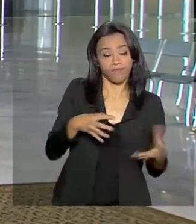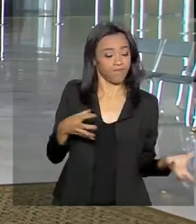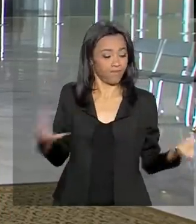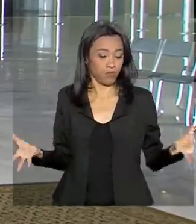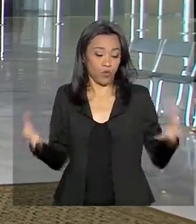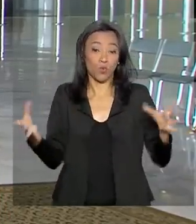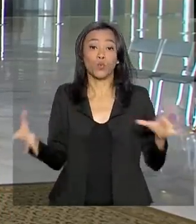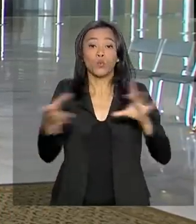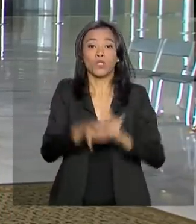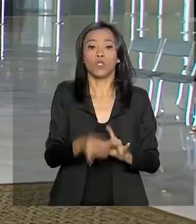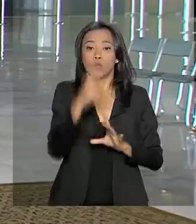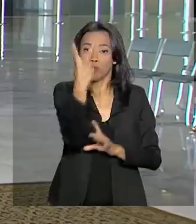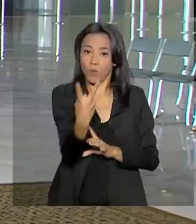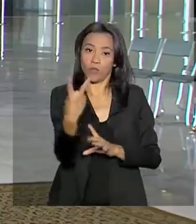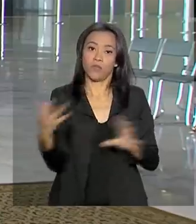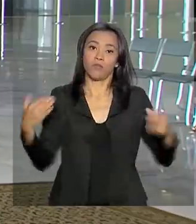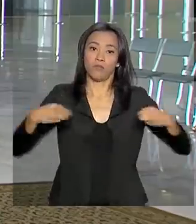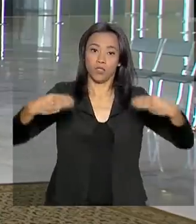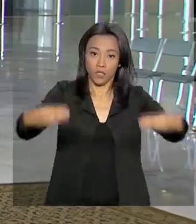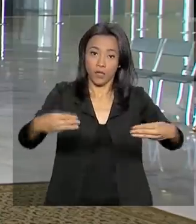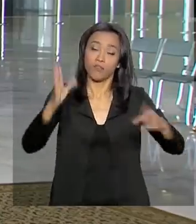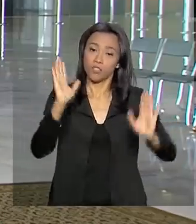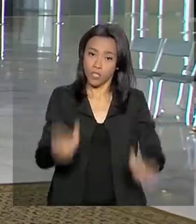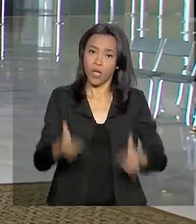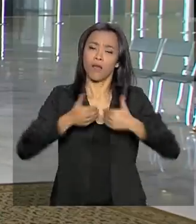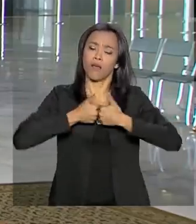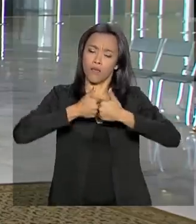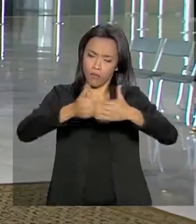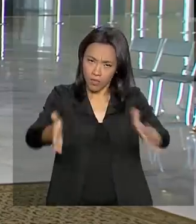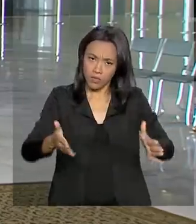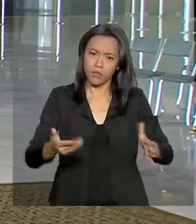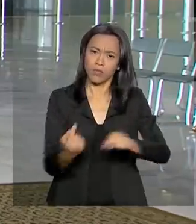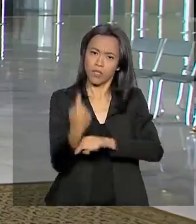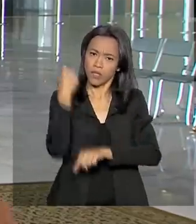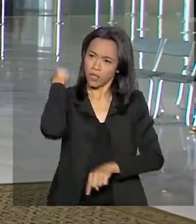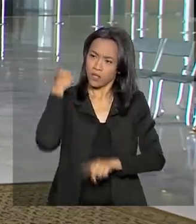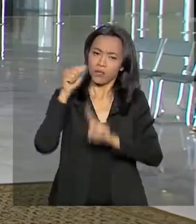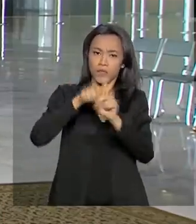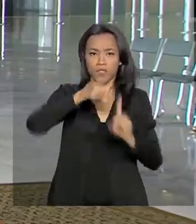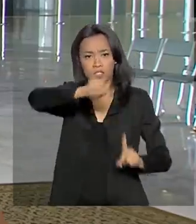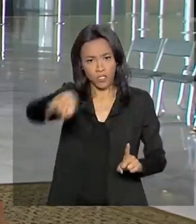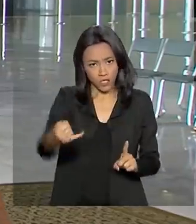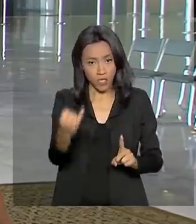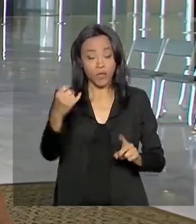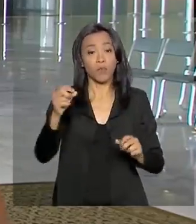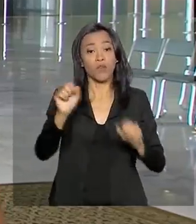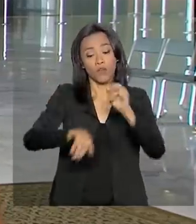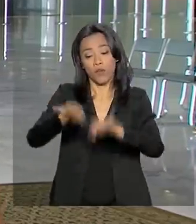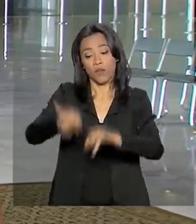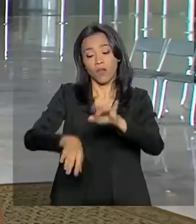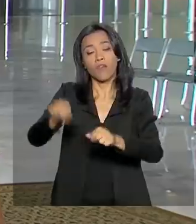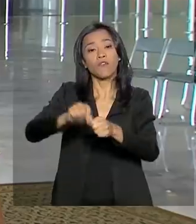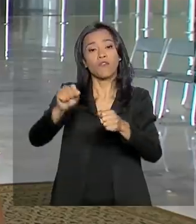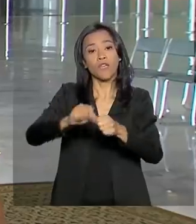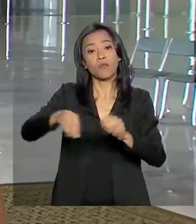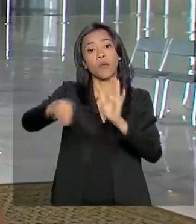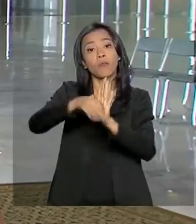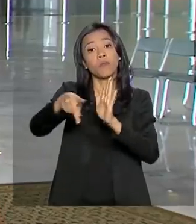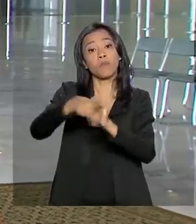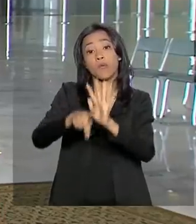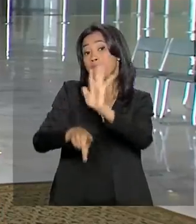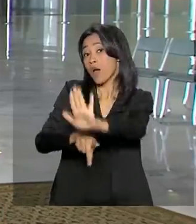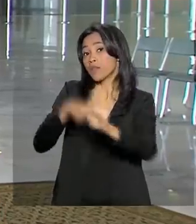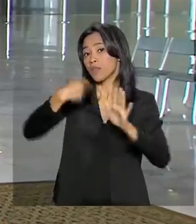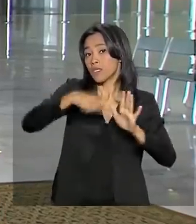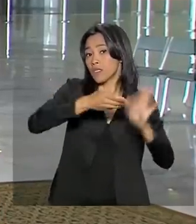novo desenho está em funcionamento desde o primeiro dia de governo, porque foi feito por meio de uma medida provisória que precisa do aval do Congresso,